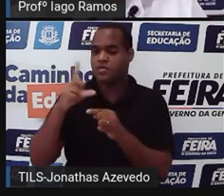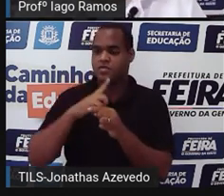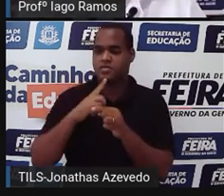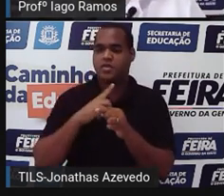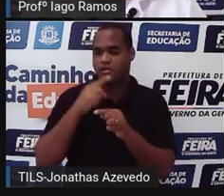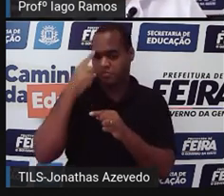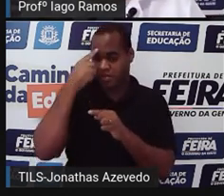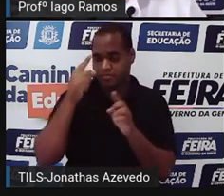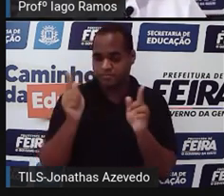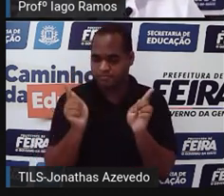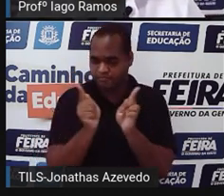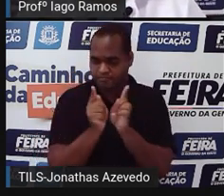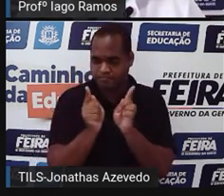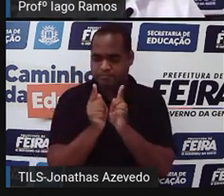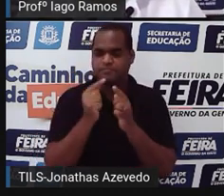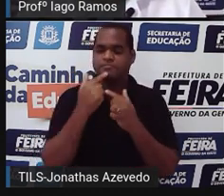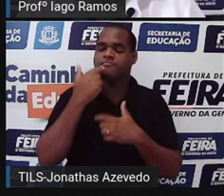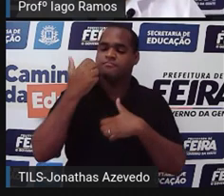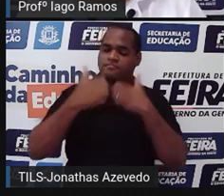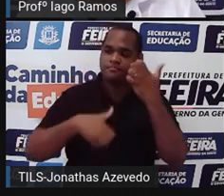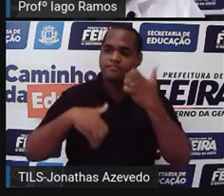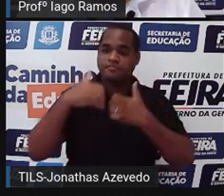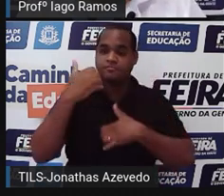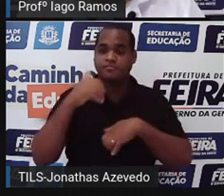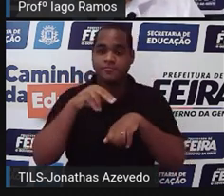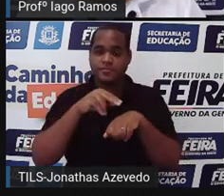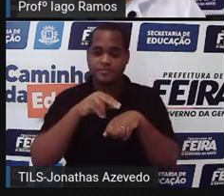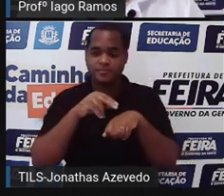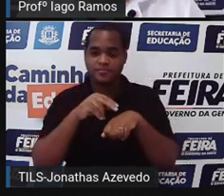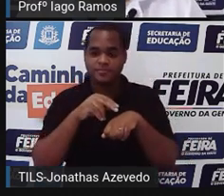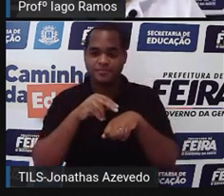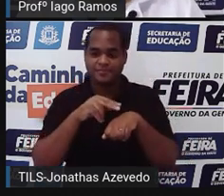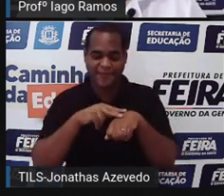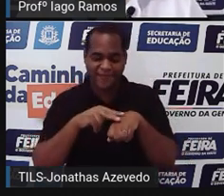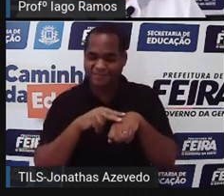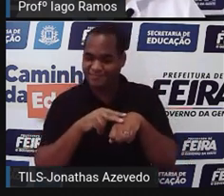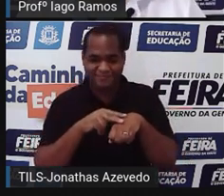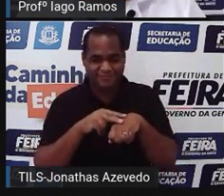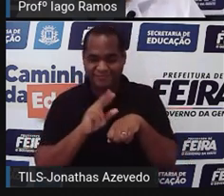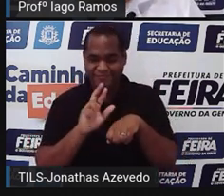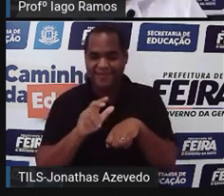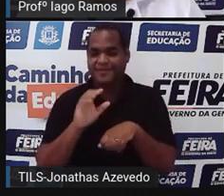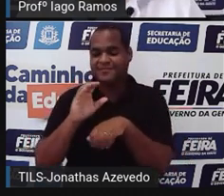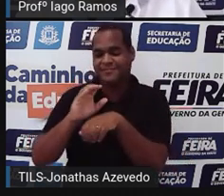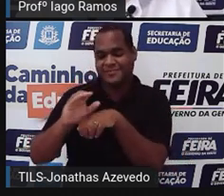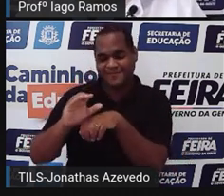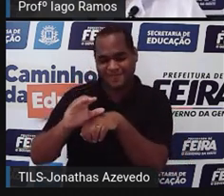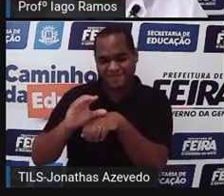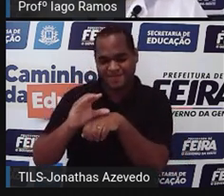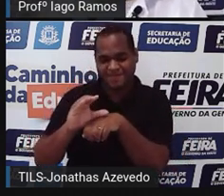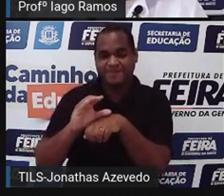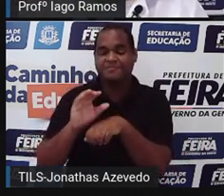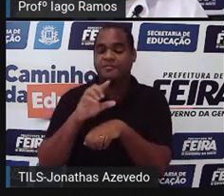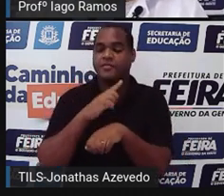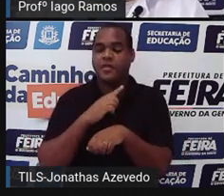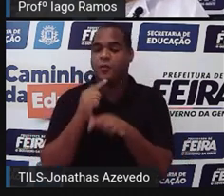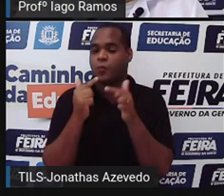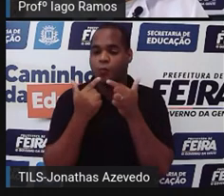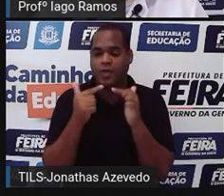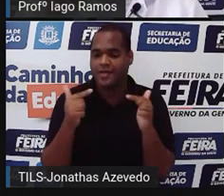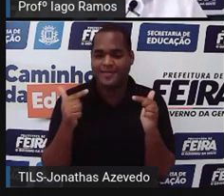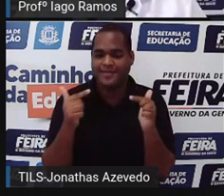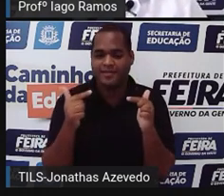menor, em verde não, em cinza, que não tem